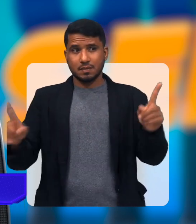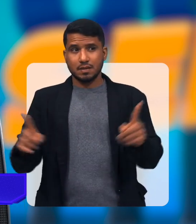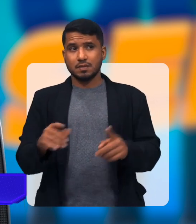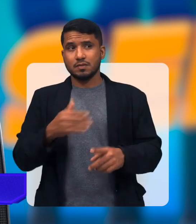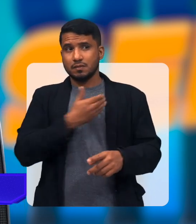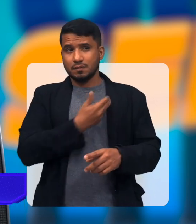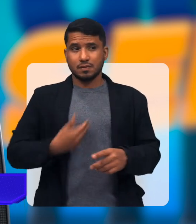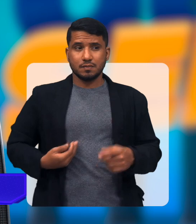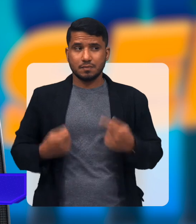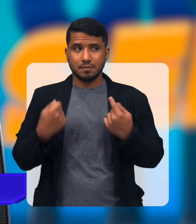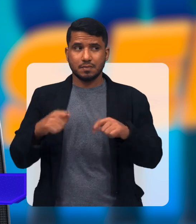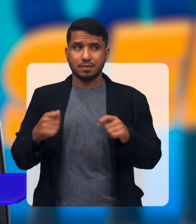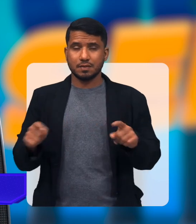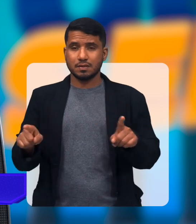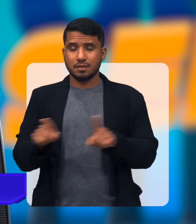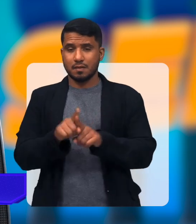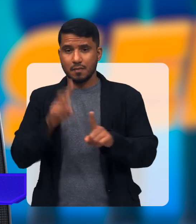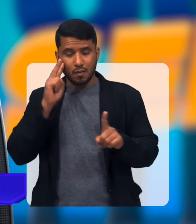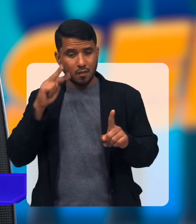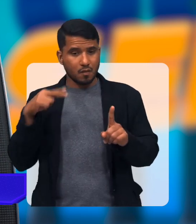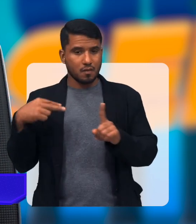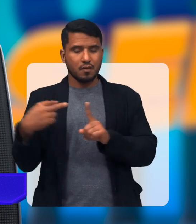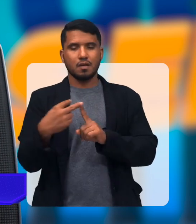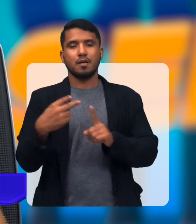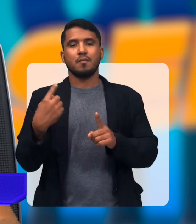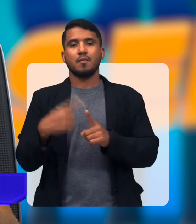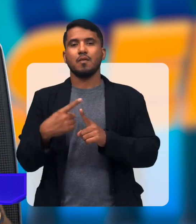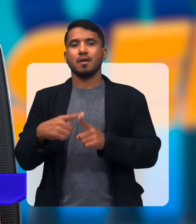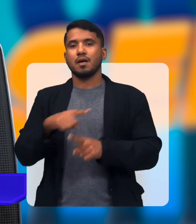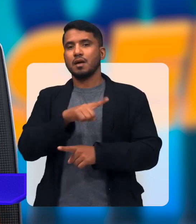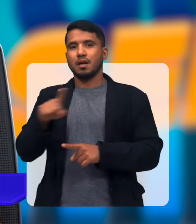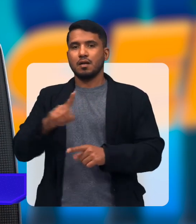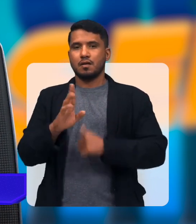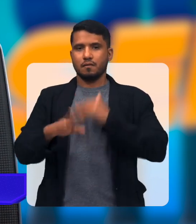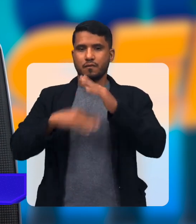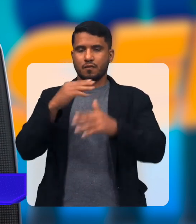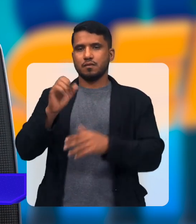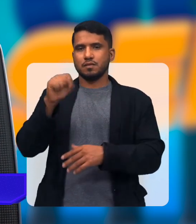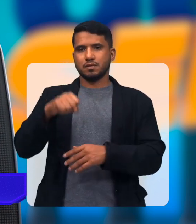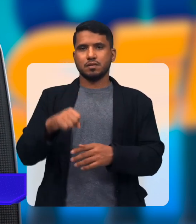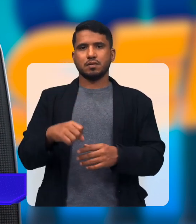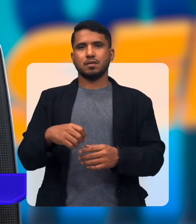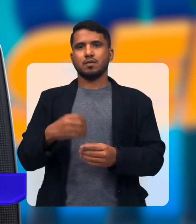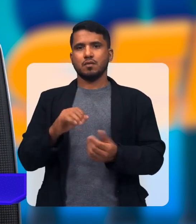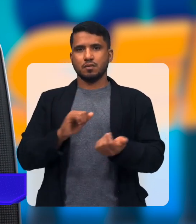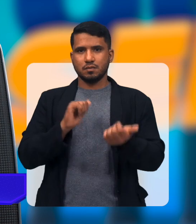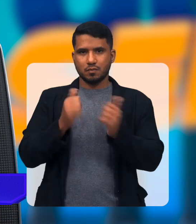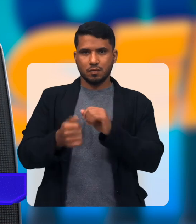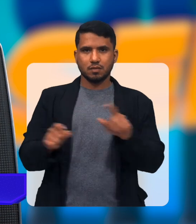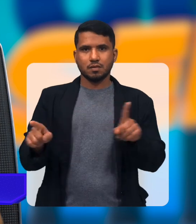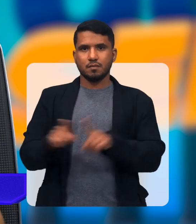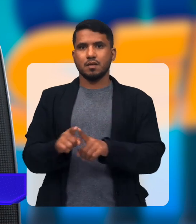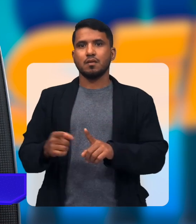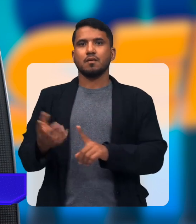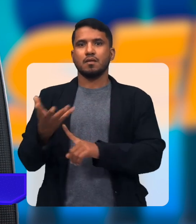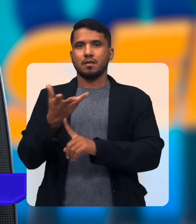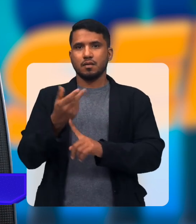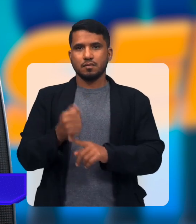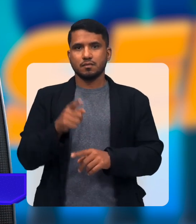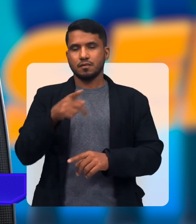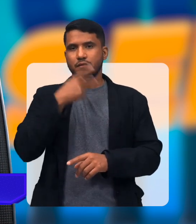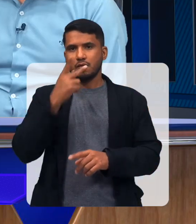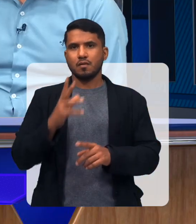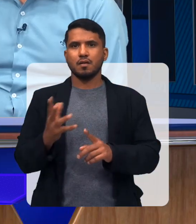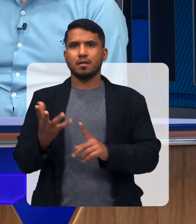Mas o poder público Precisa também Olhar para essa parte Porque eles evoluem muito Tanto com o esporte Como com a arte